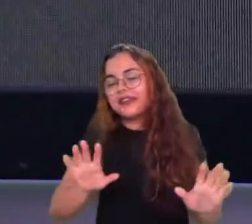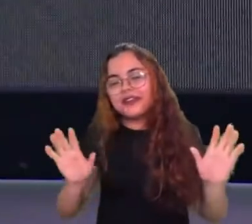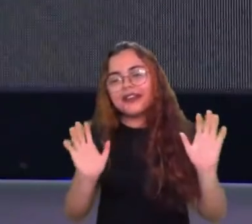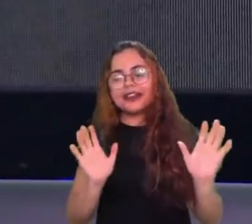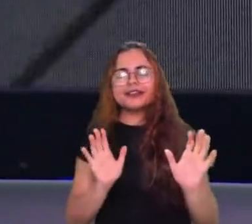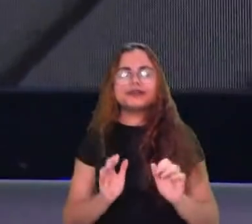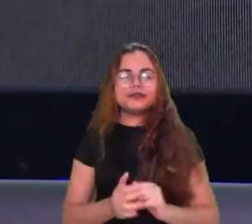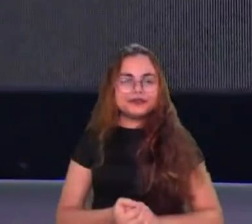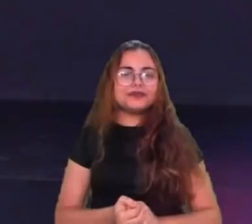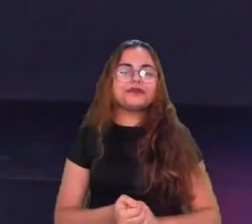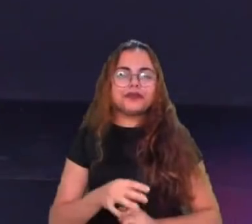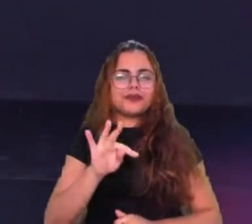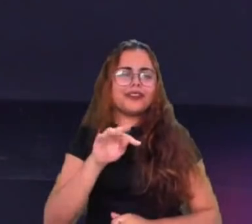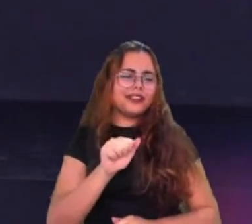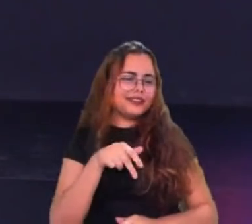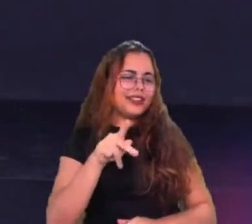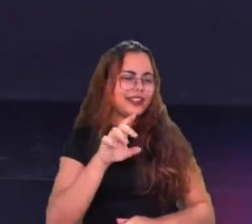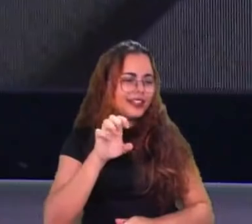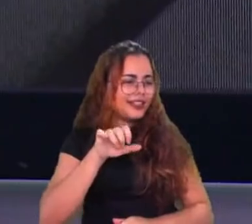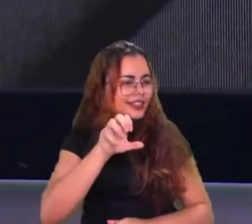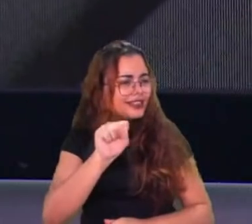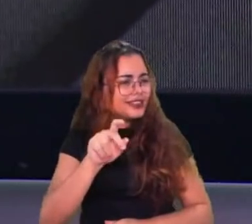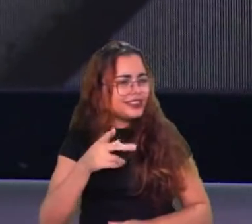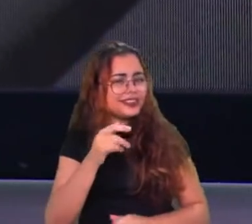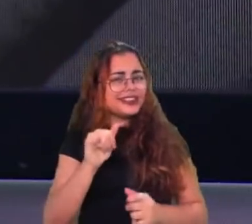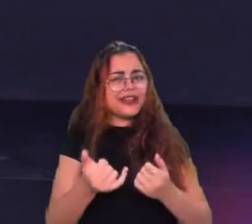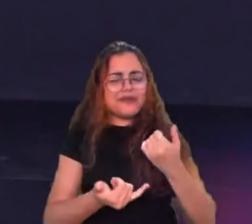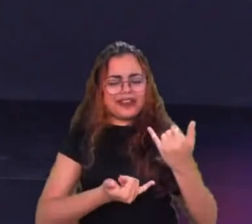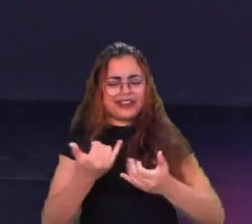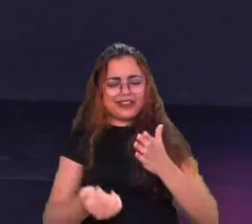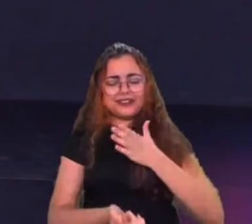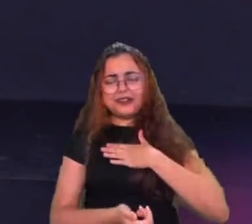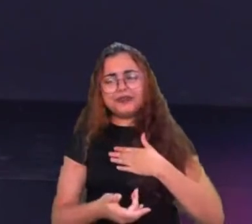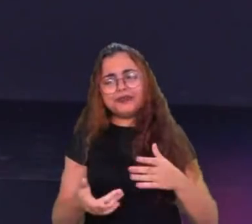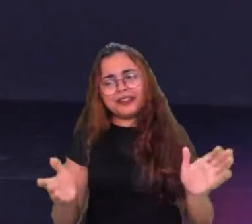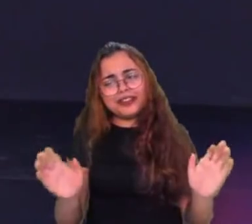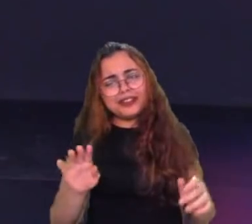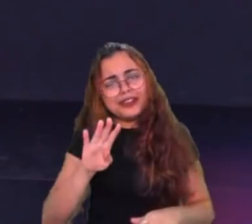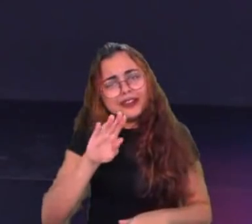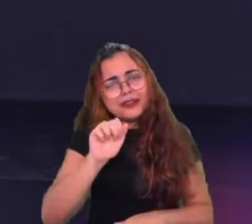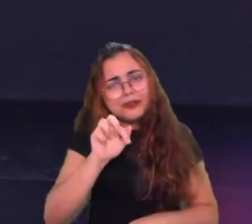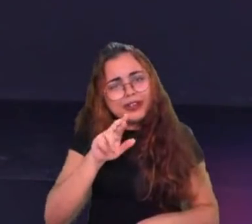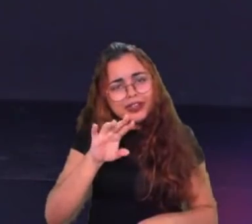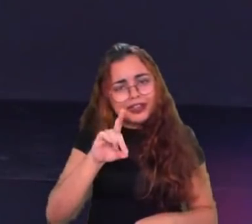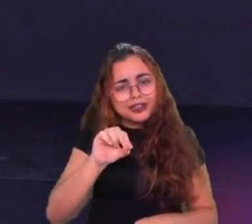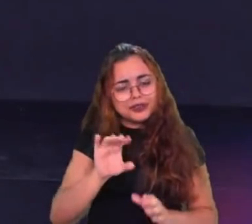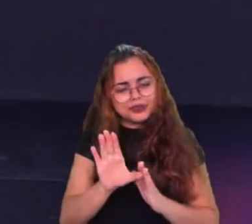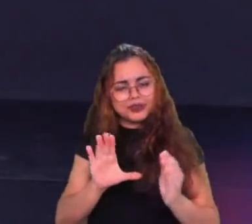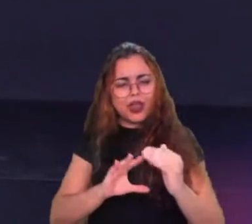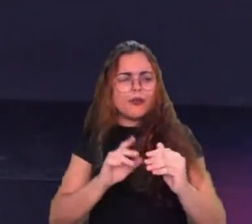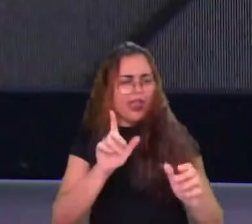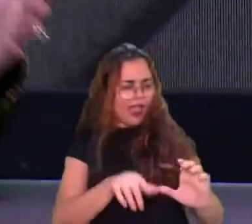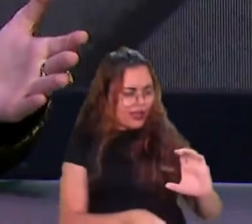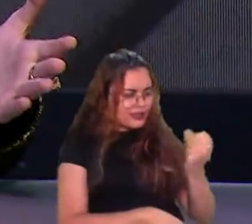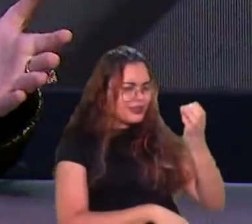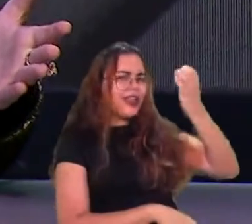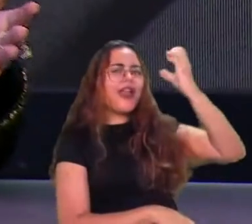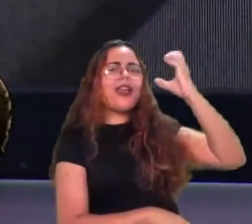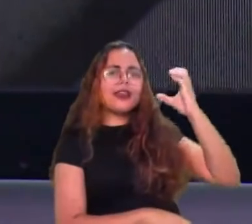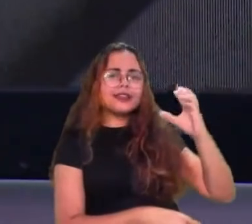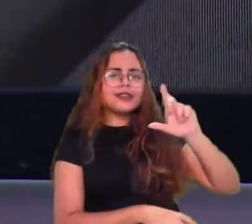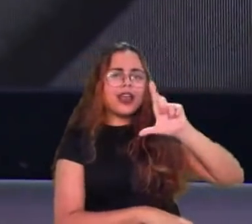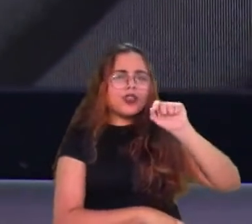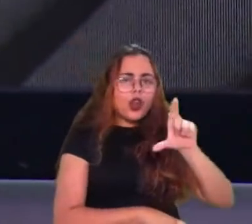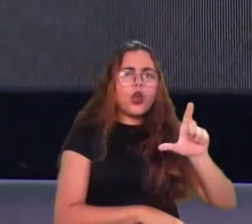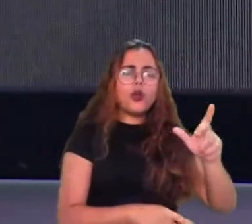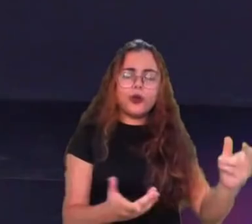brincadeira comigo Bar do Top em breve testarei a ciência do League of Legends rapaziada precisa aparecer e se tem alguém que faz isso é o Robs